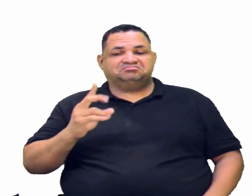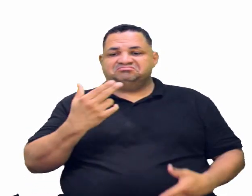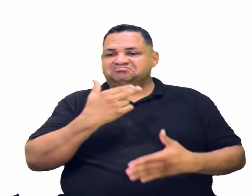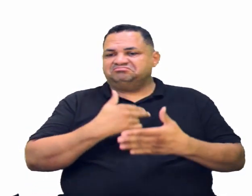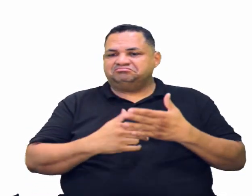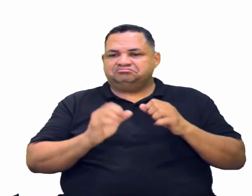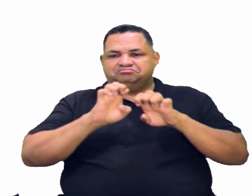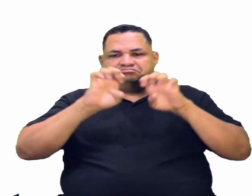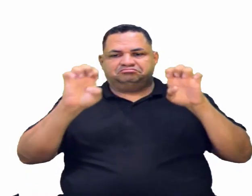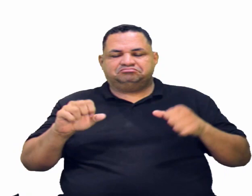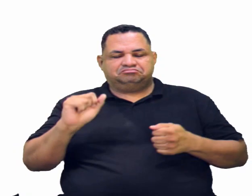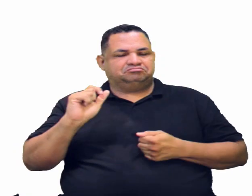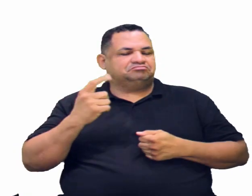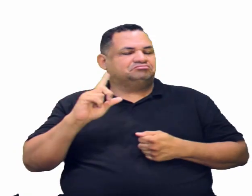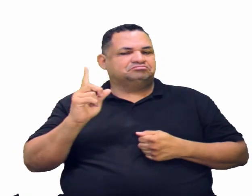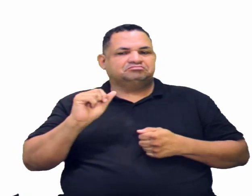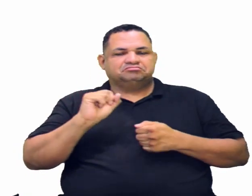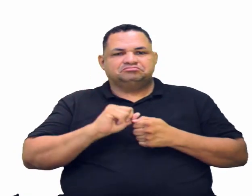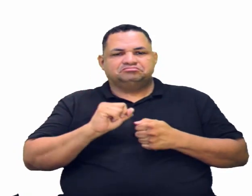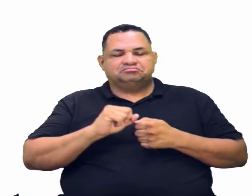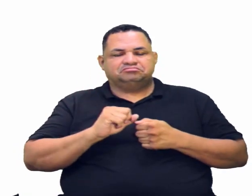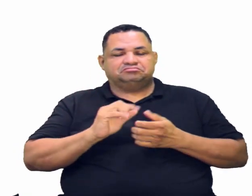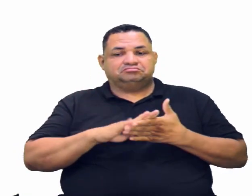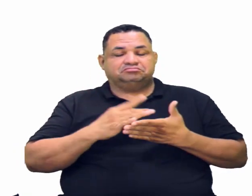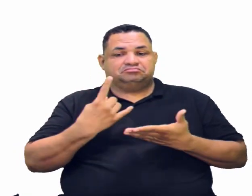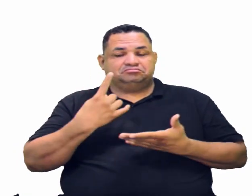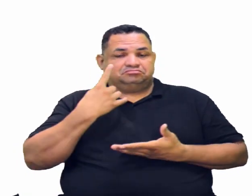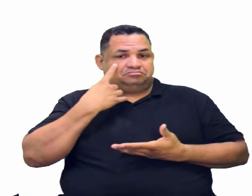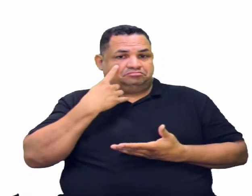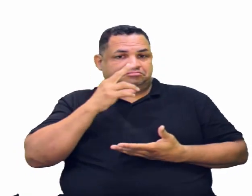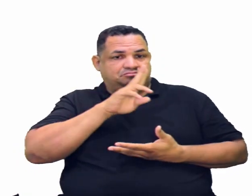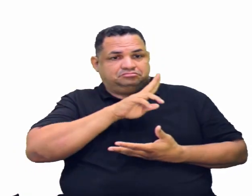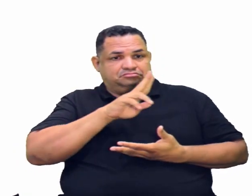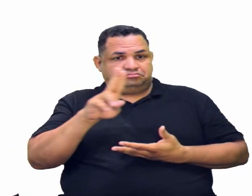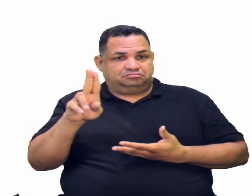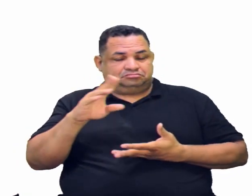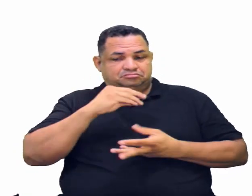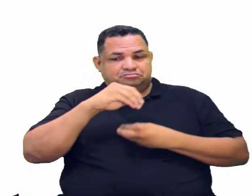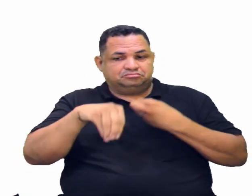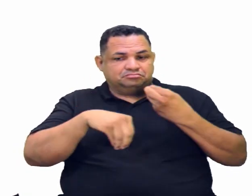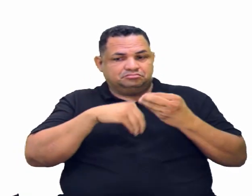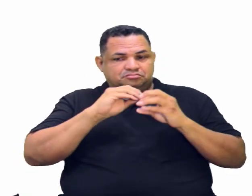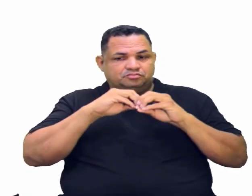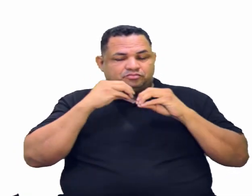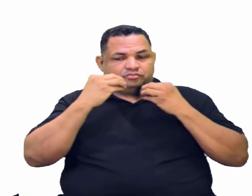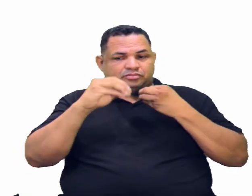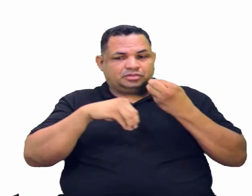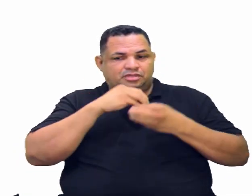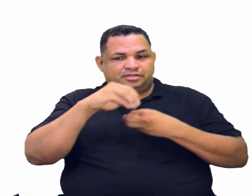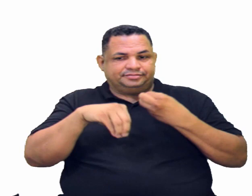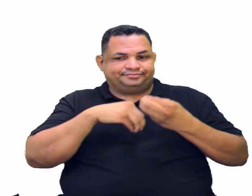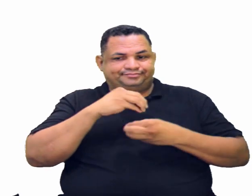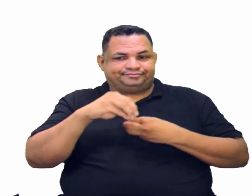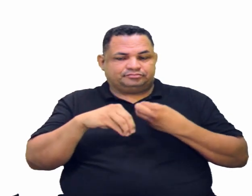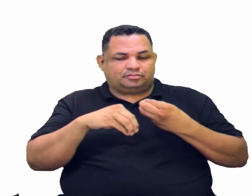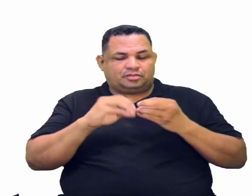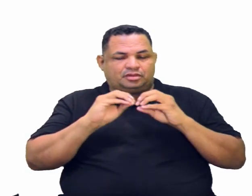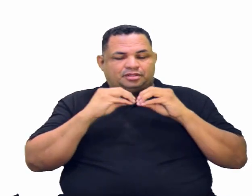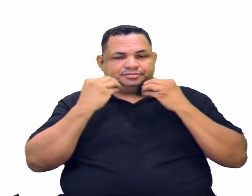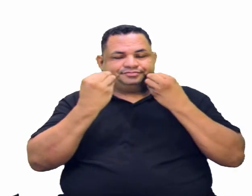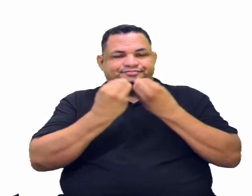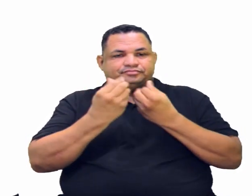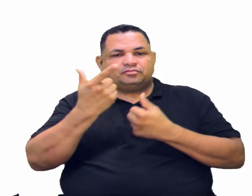eu não fiz a reação, eu apenas, pelo nome do composto e o produto que eu sei que vai ser formado,